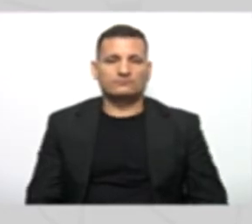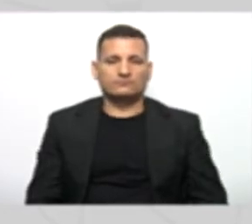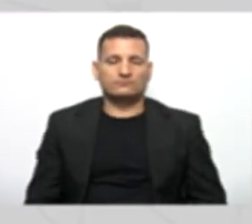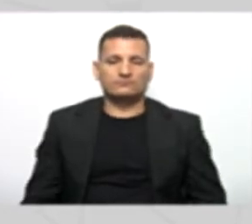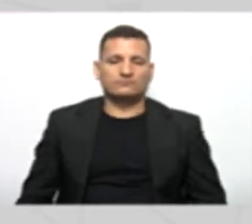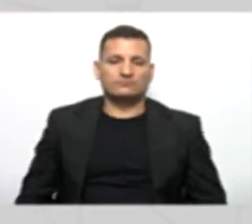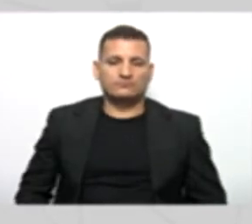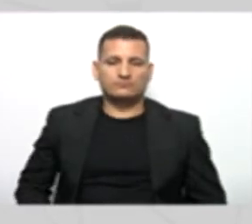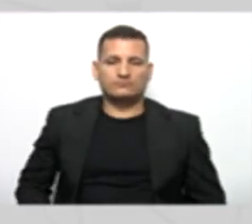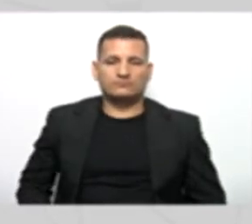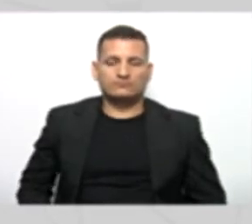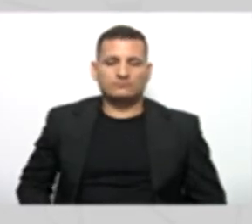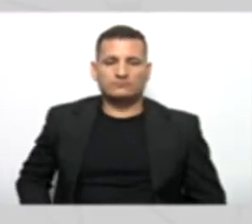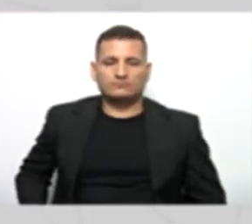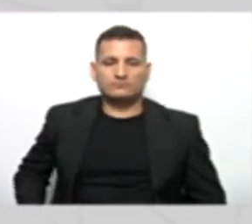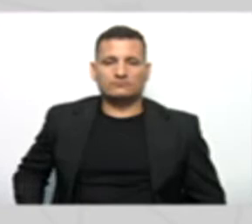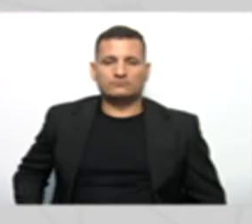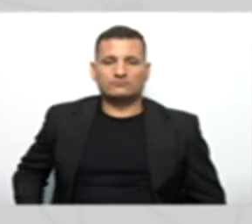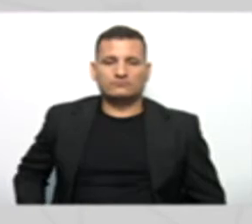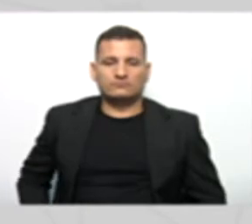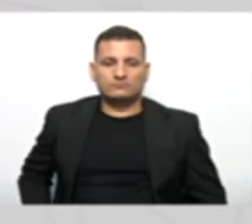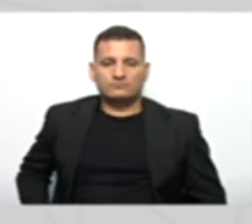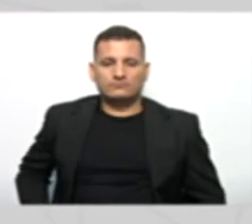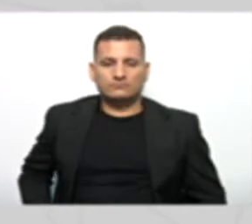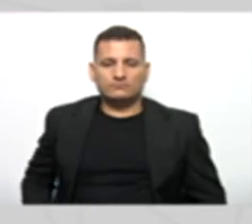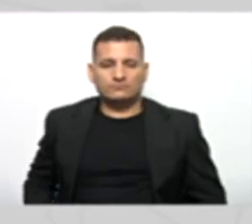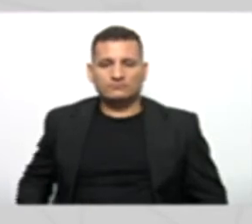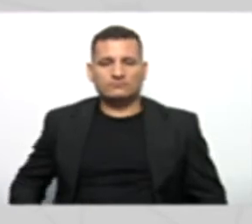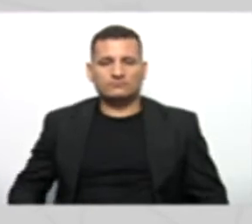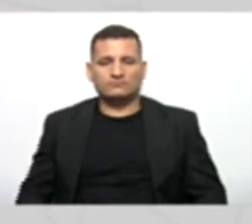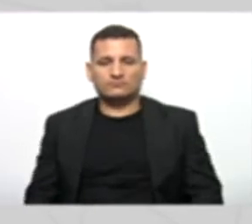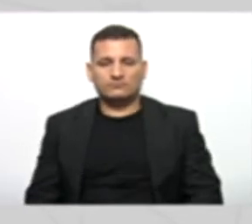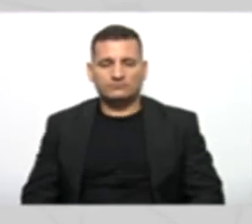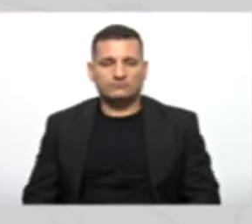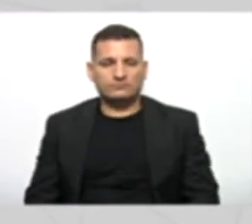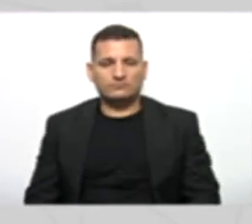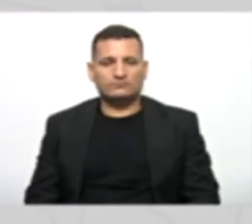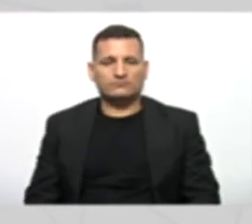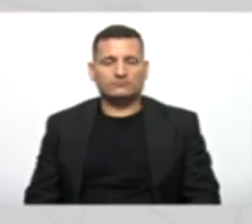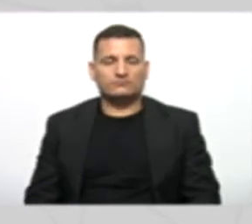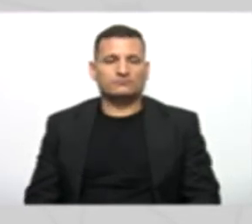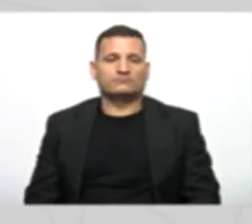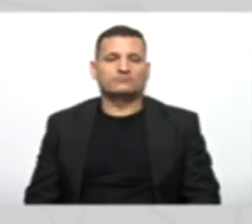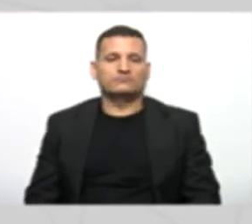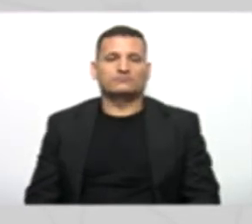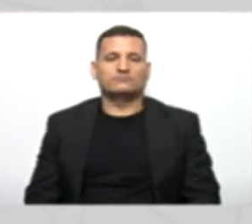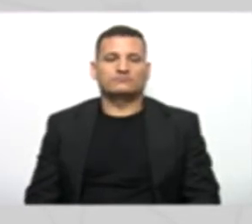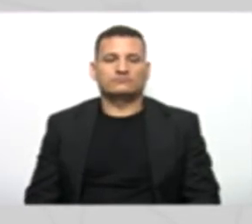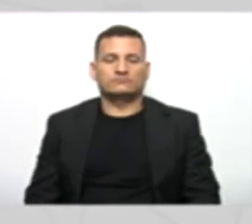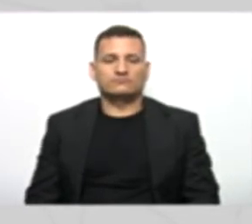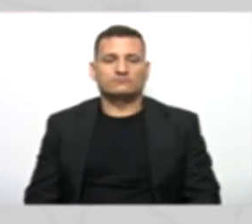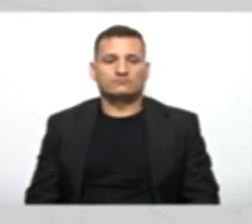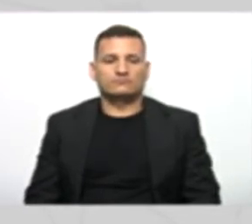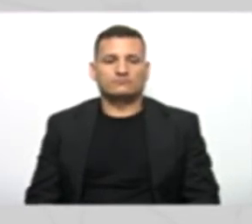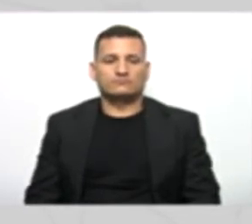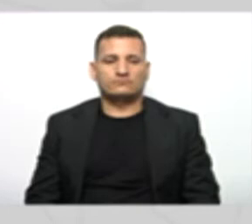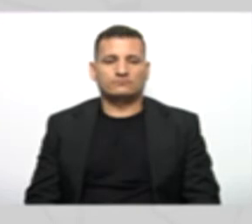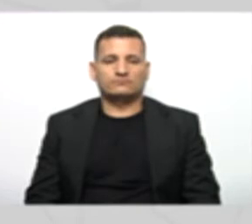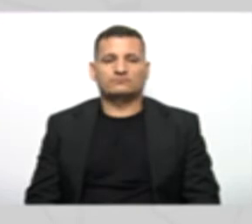E por último Inscrição Isso aqui é um N Inscrição